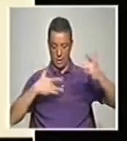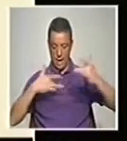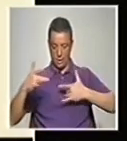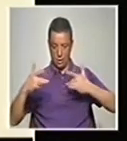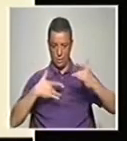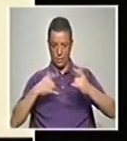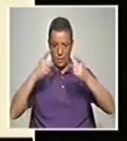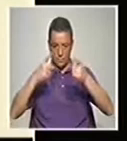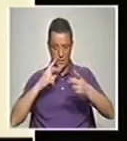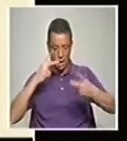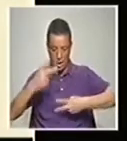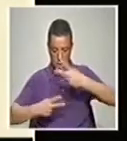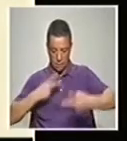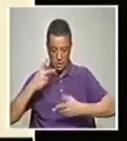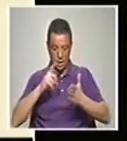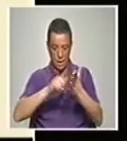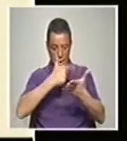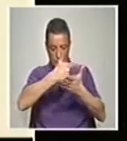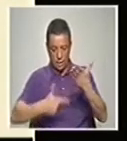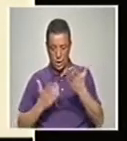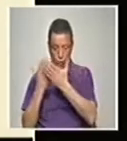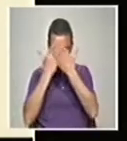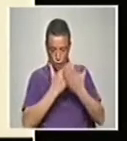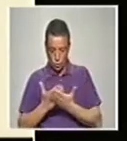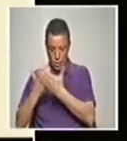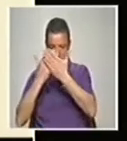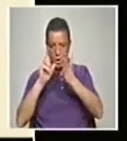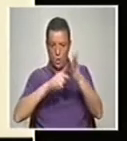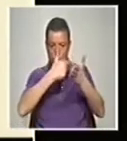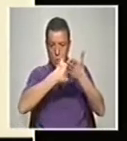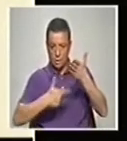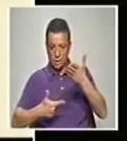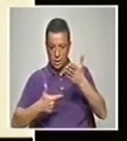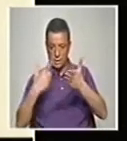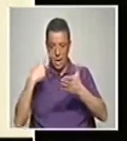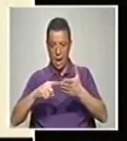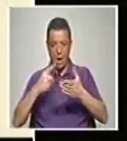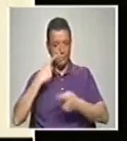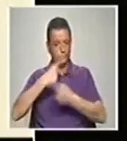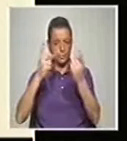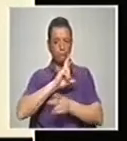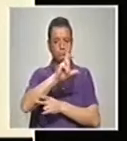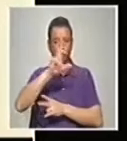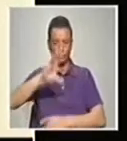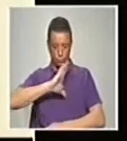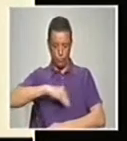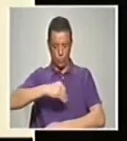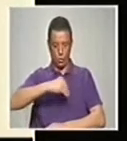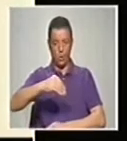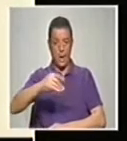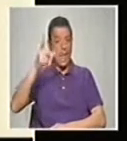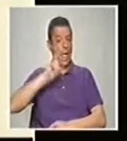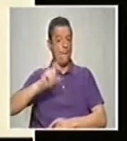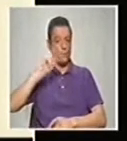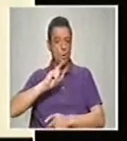quando comecei a analisar o texto e a estudar este texto, percebi que continuam a existir muitas medeias pelo mundo fora. Portanto, esta mulher que